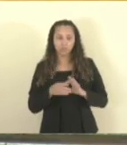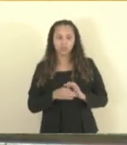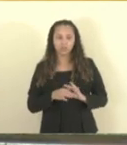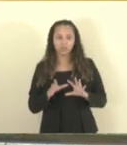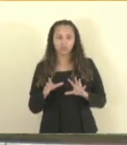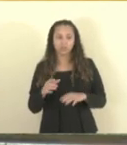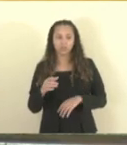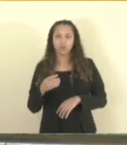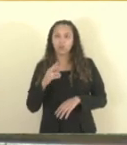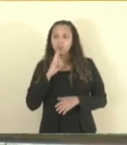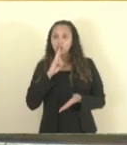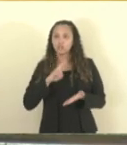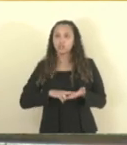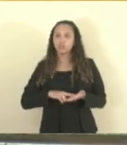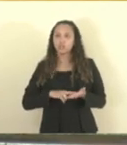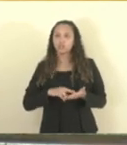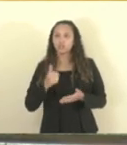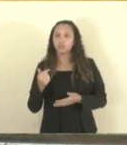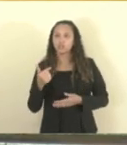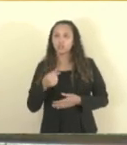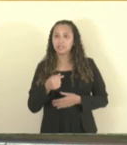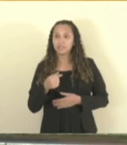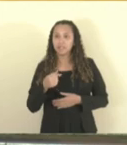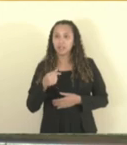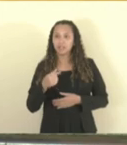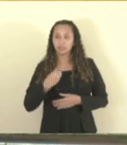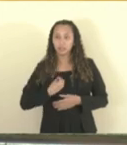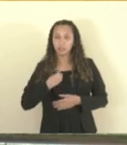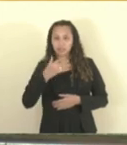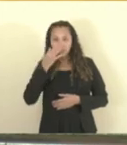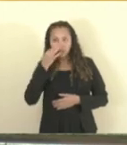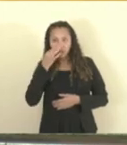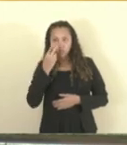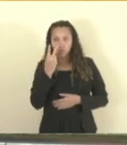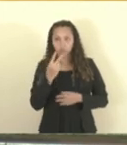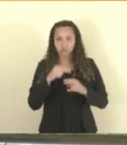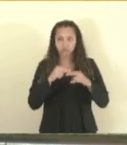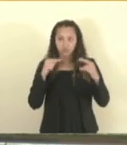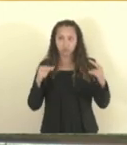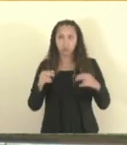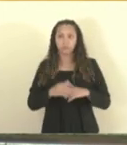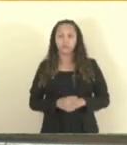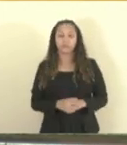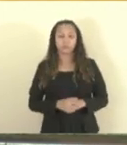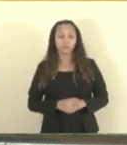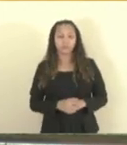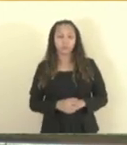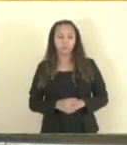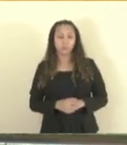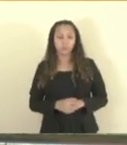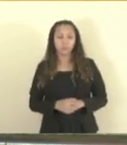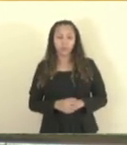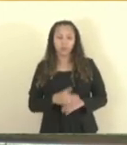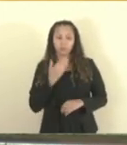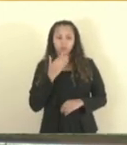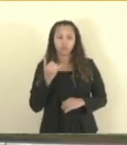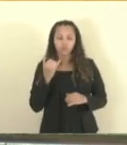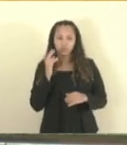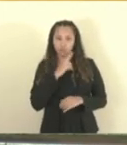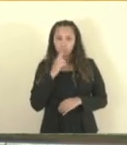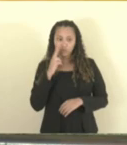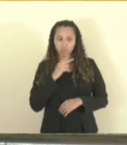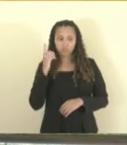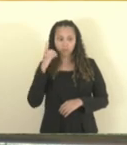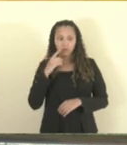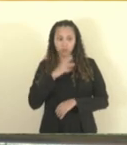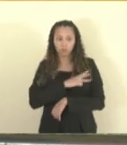no plenário e 2, 19 presentes. E tem 15 requerimentos de urgência, 84, 24, do deputado Coronel Welito,